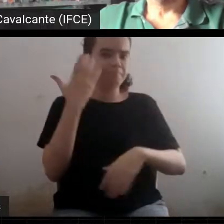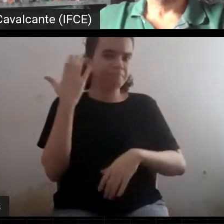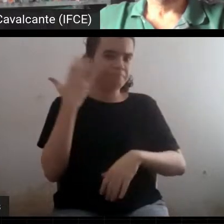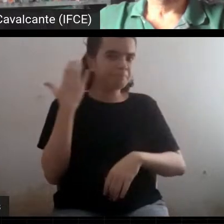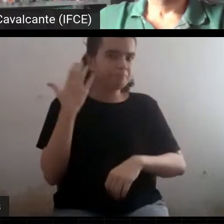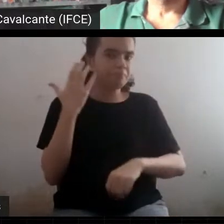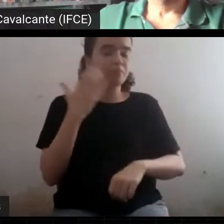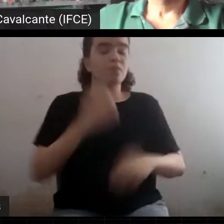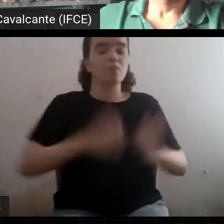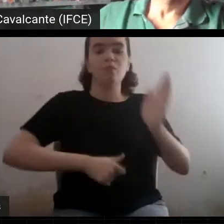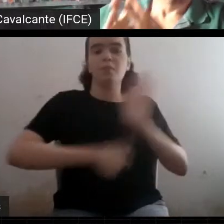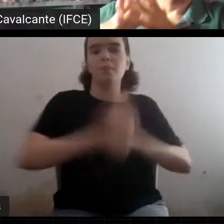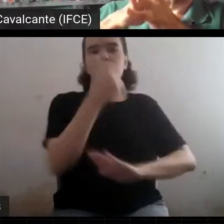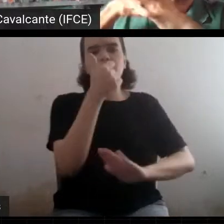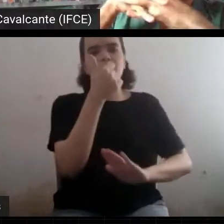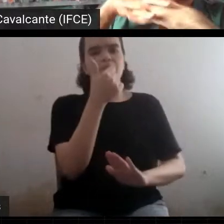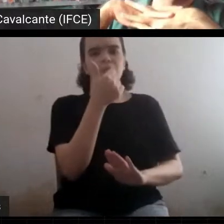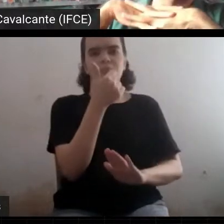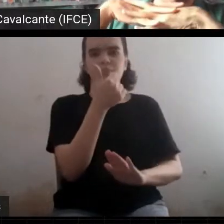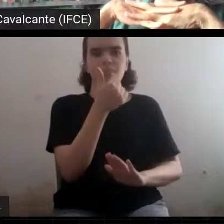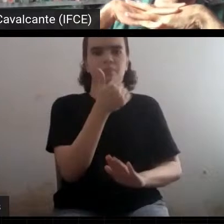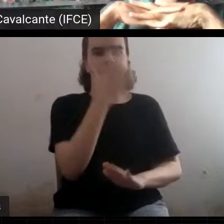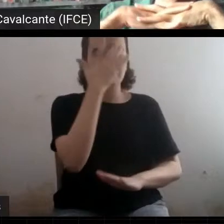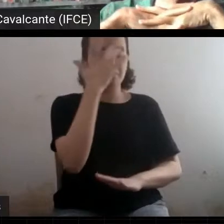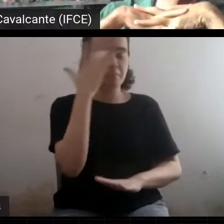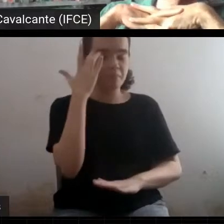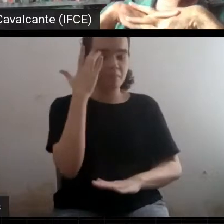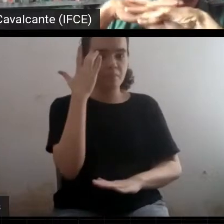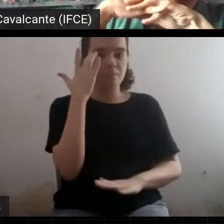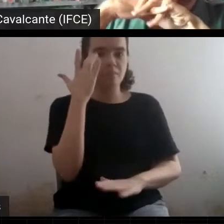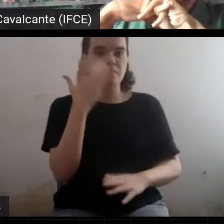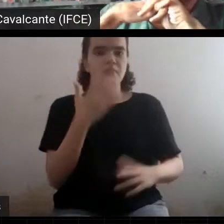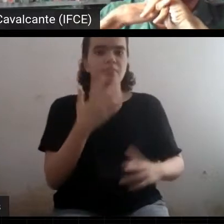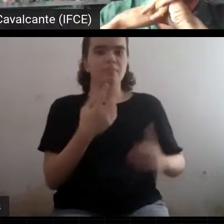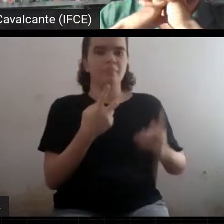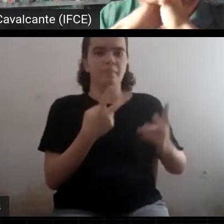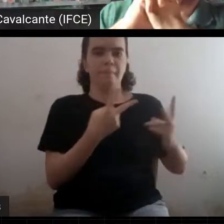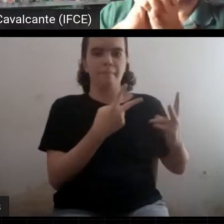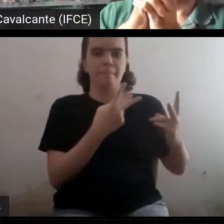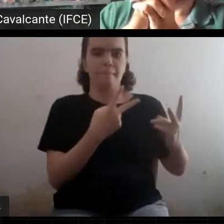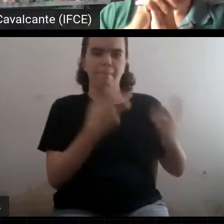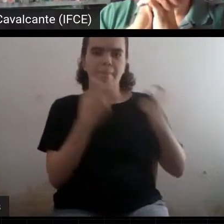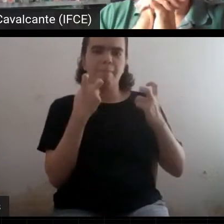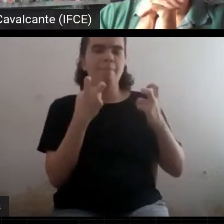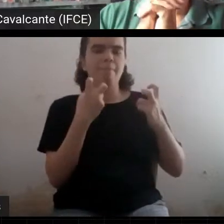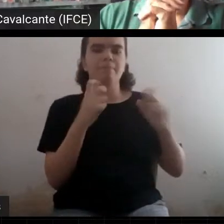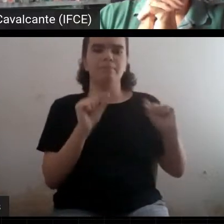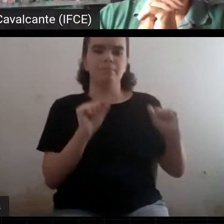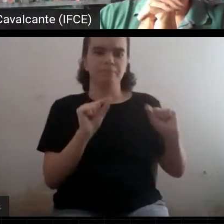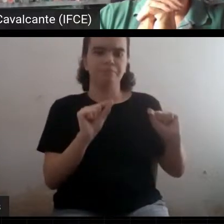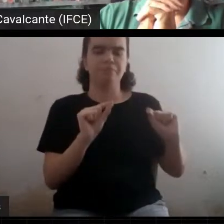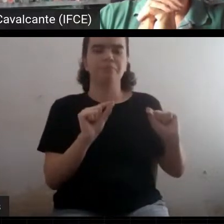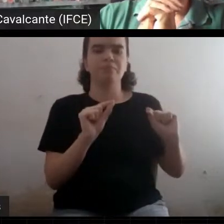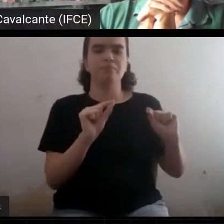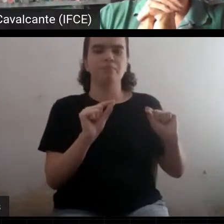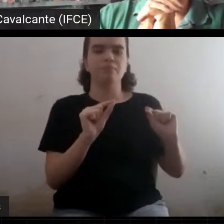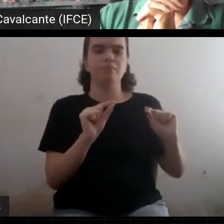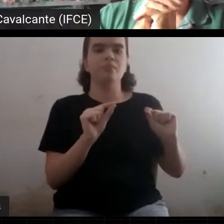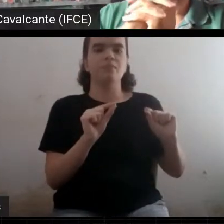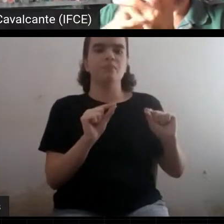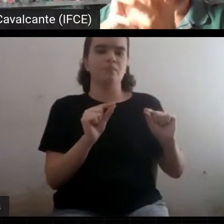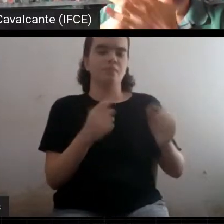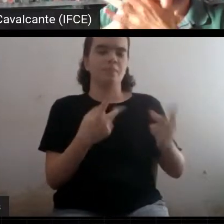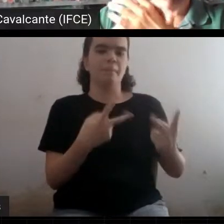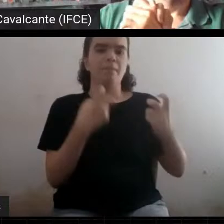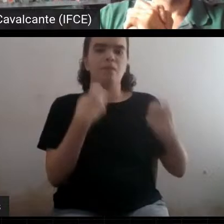primeiro que traçou um critério que ele fez como critério de demarcação para separar o que é ciência e do